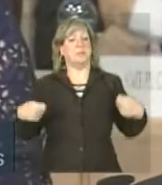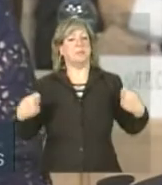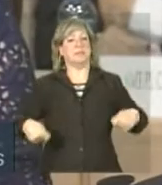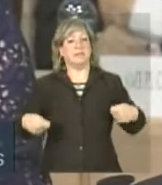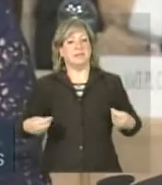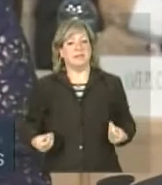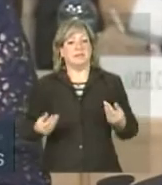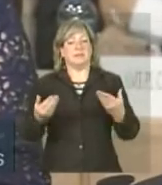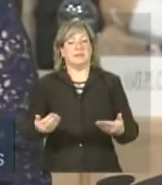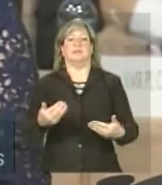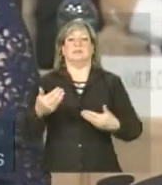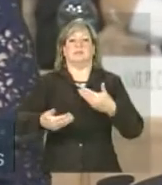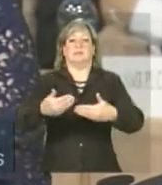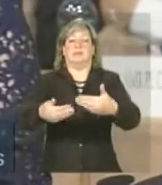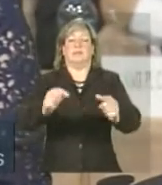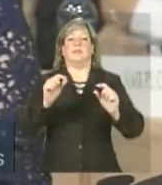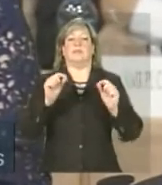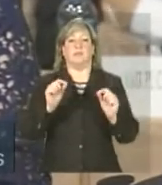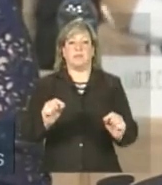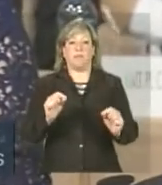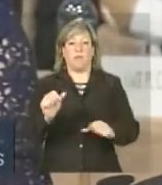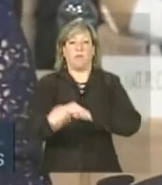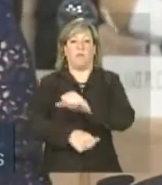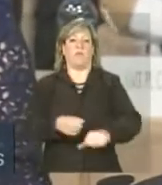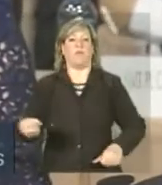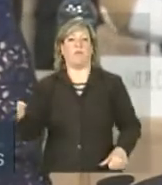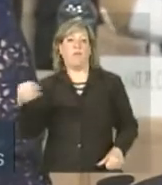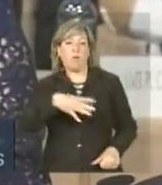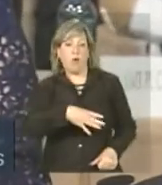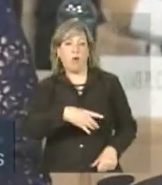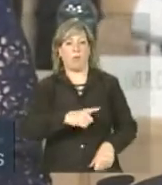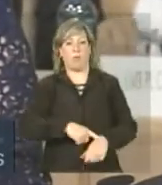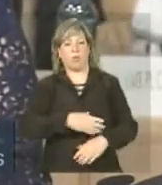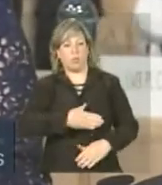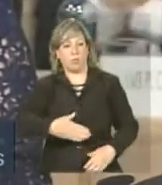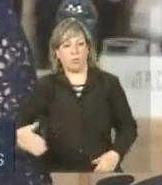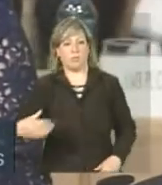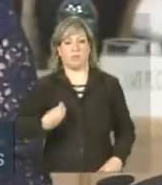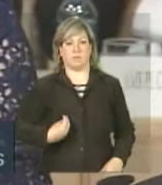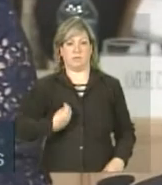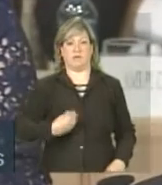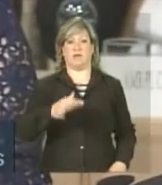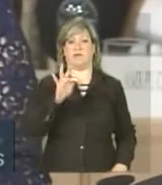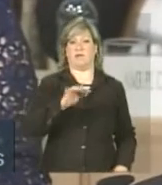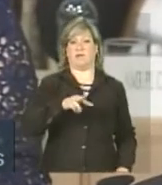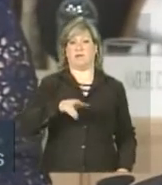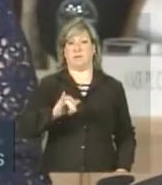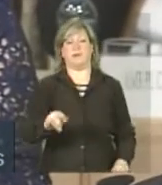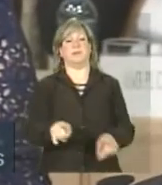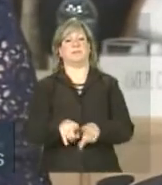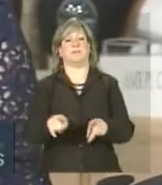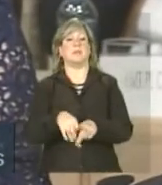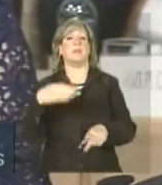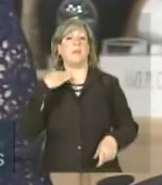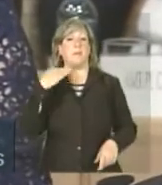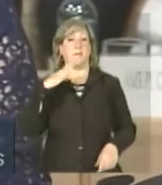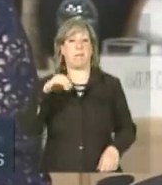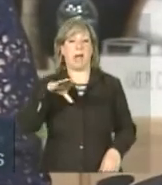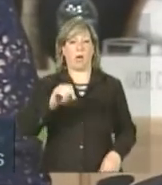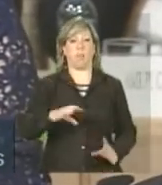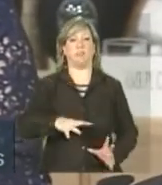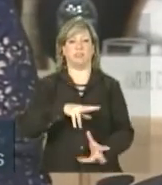refletir no processo de reforma em curso, no Fundo Monetário e no Banco Mundial,